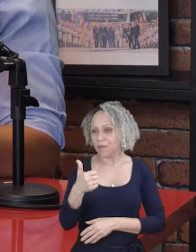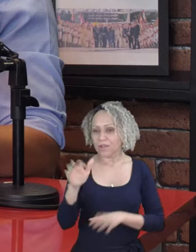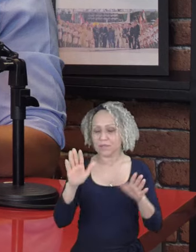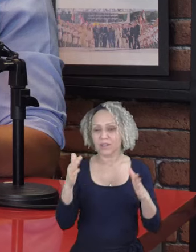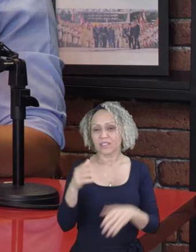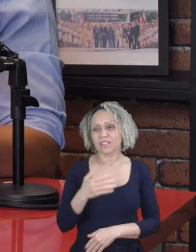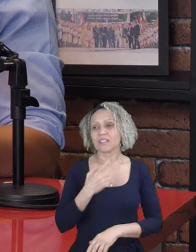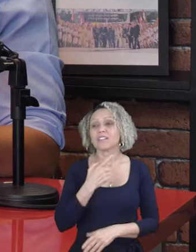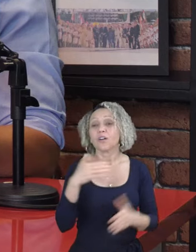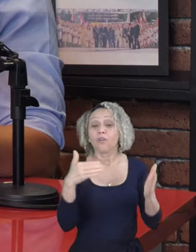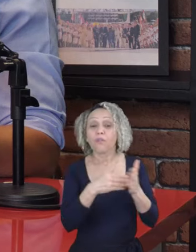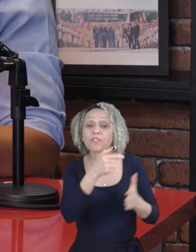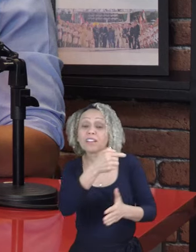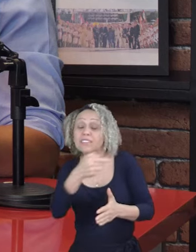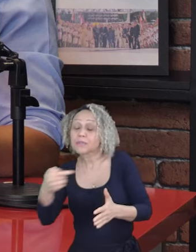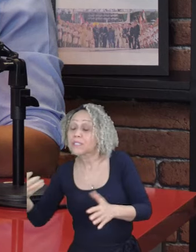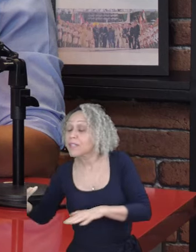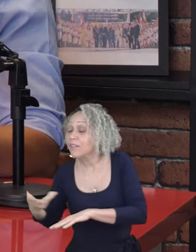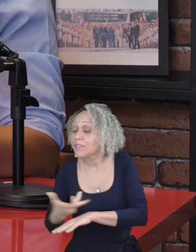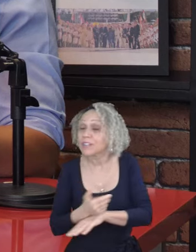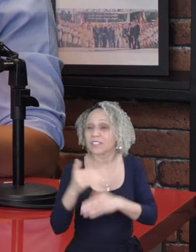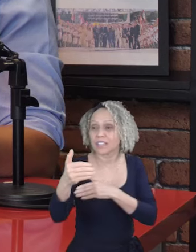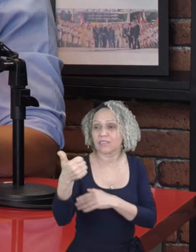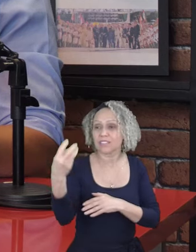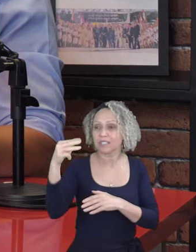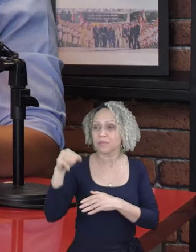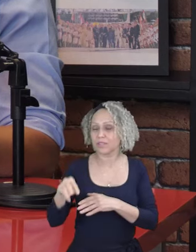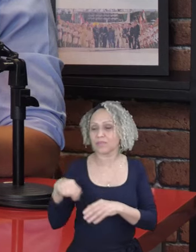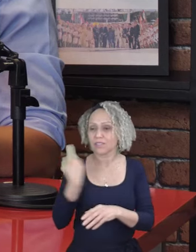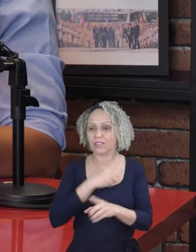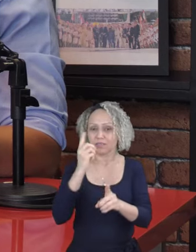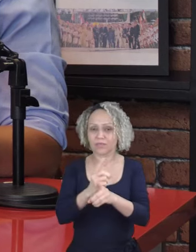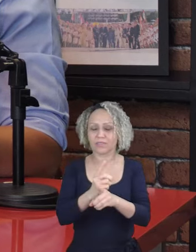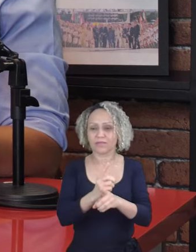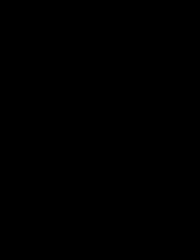você, desejando um ótimo final de semana. E a gente se encontra no próximo 13 Minutos.